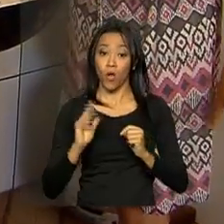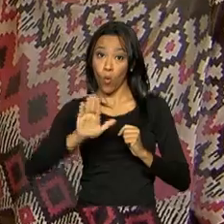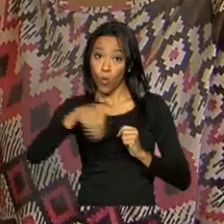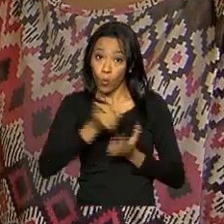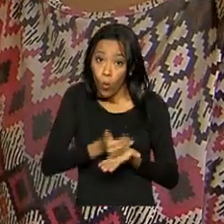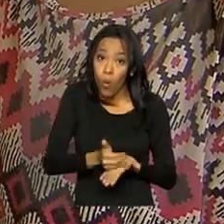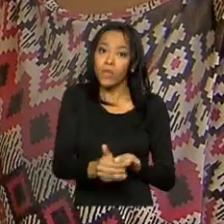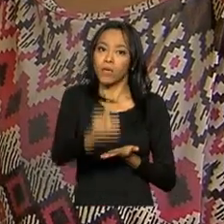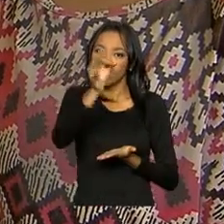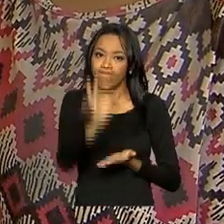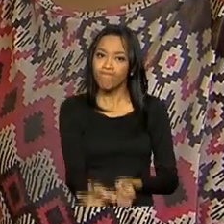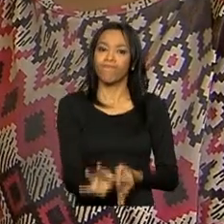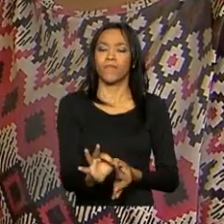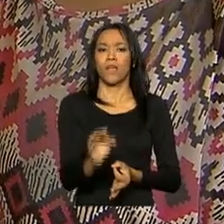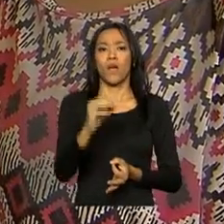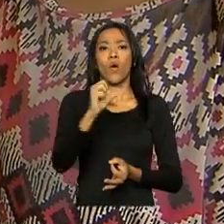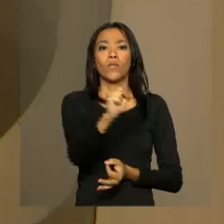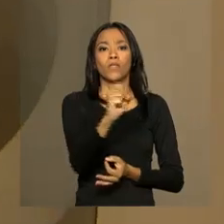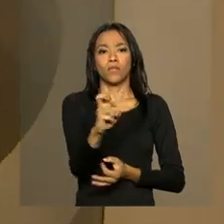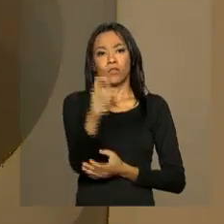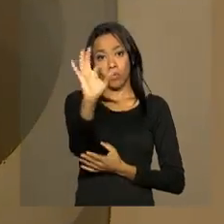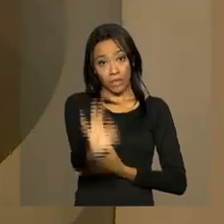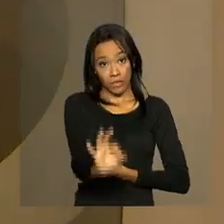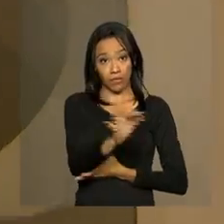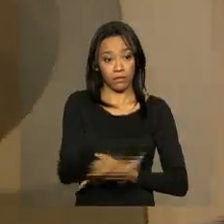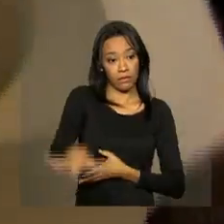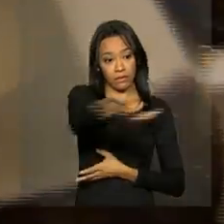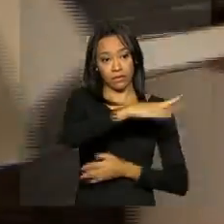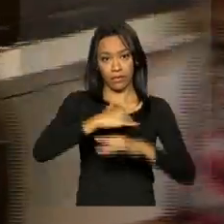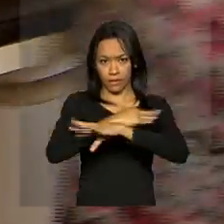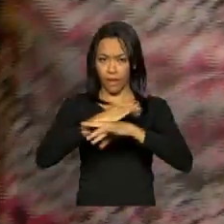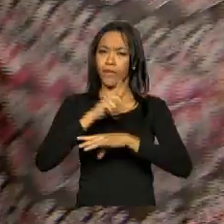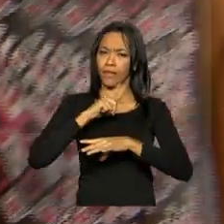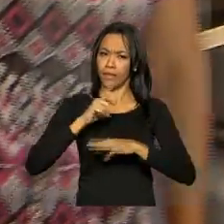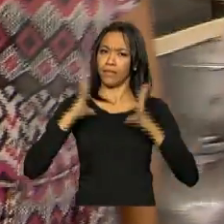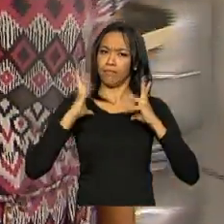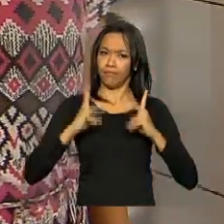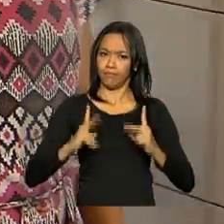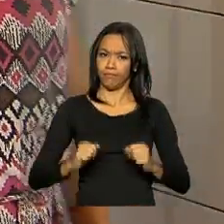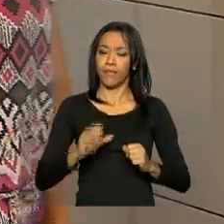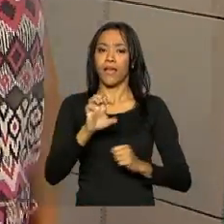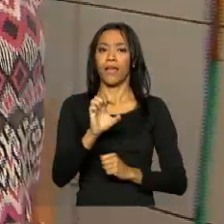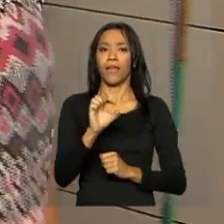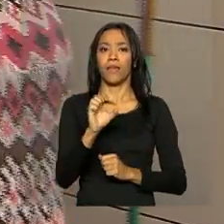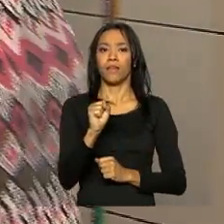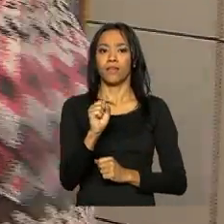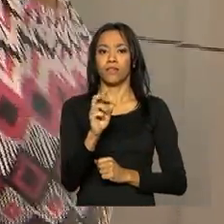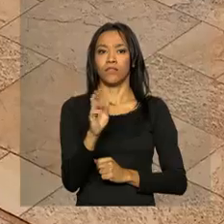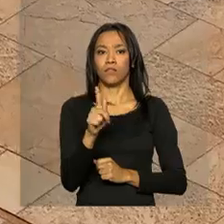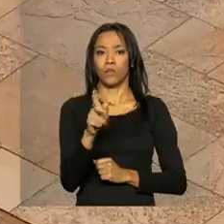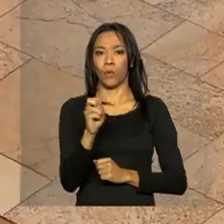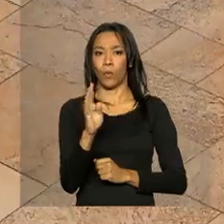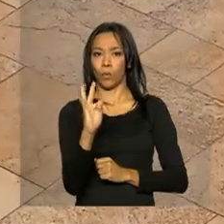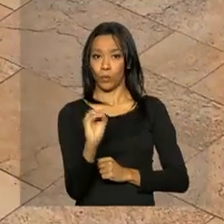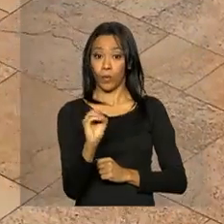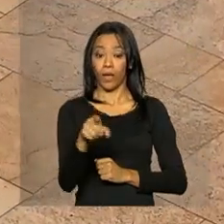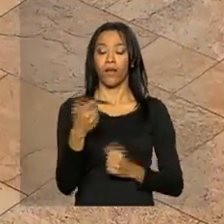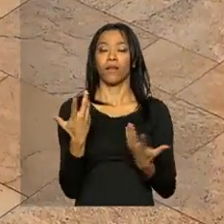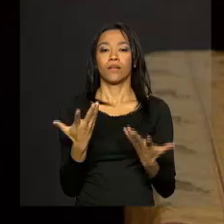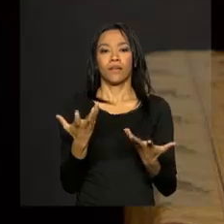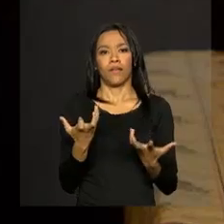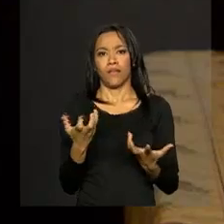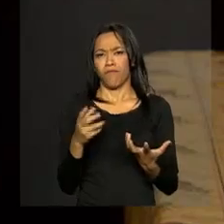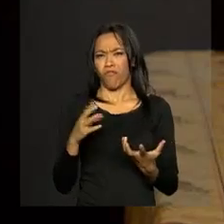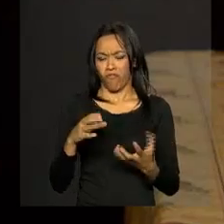operação, cerca de 85% da cidade terá esgoto tratado. Dona Nilva está ansiosa para se livrar das